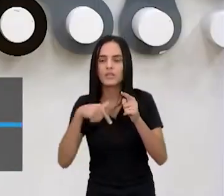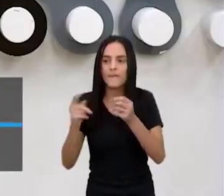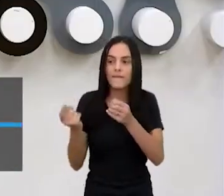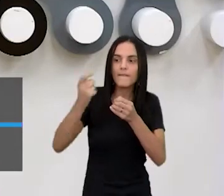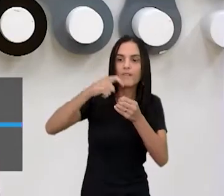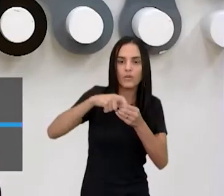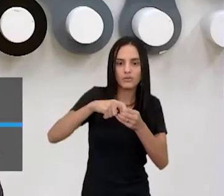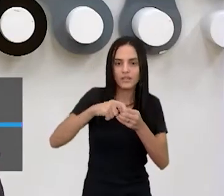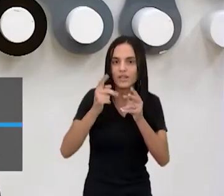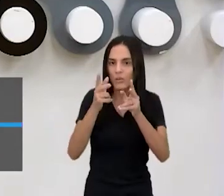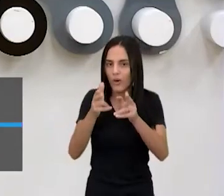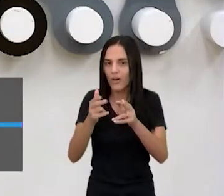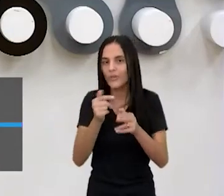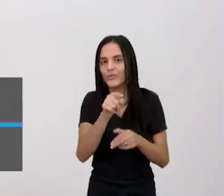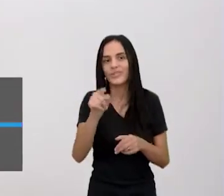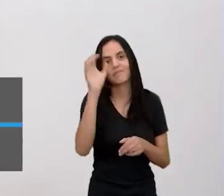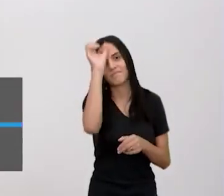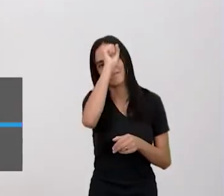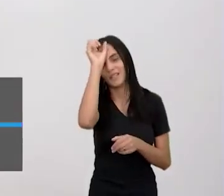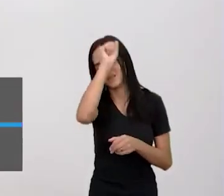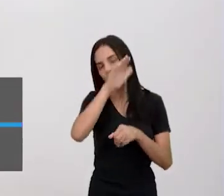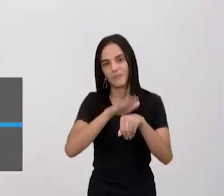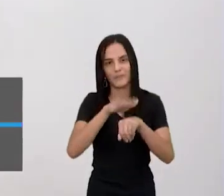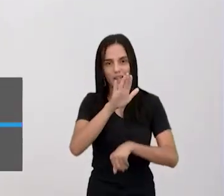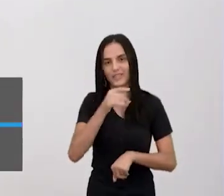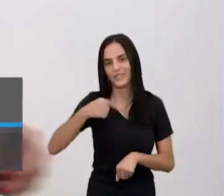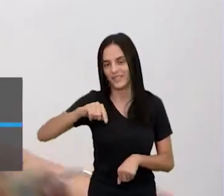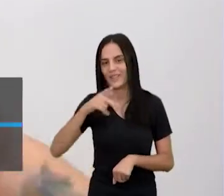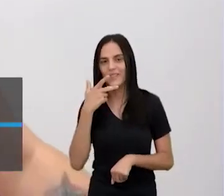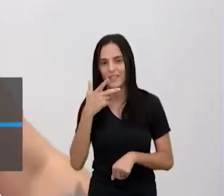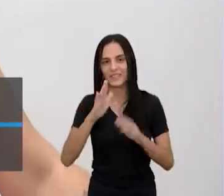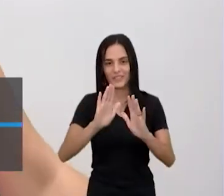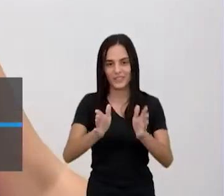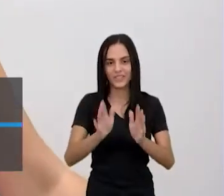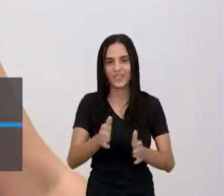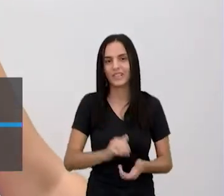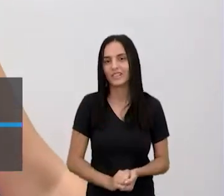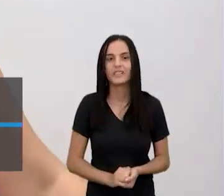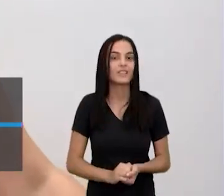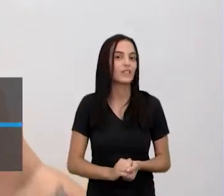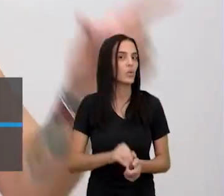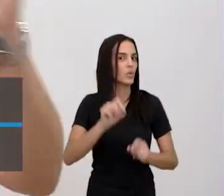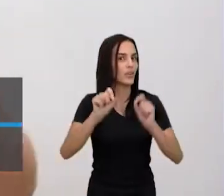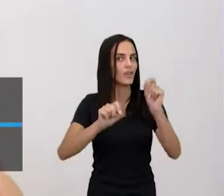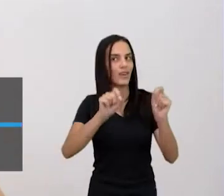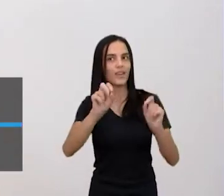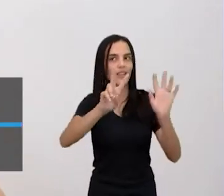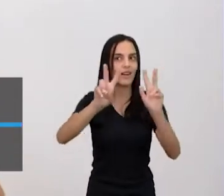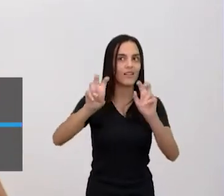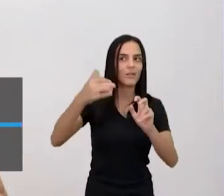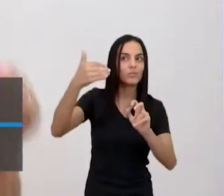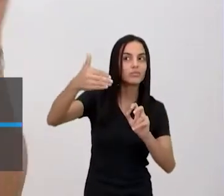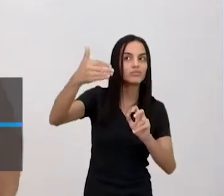aquela e você aprende mais ainda, porque a gente já estava comentando sobre as cenas dos próximos capítulos que vão ser bem bacanas e